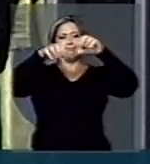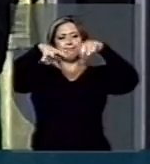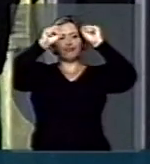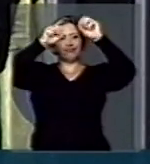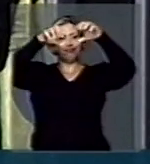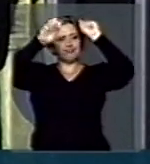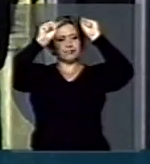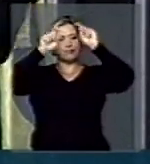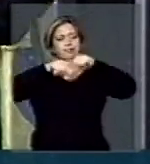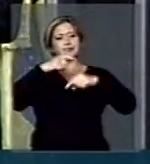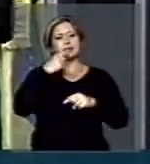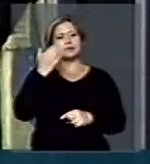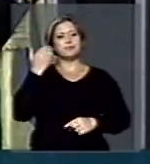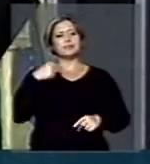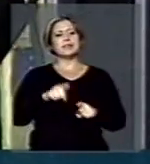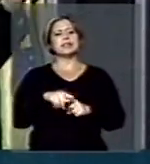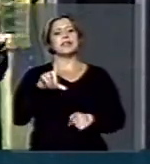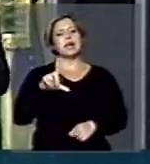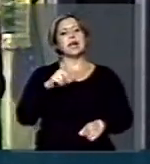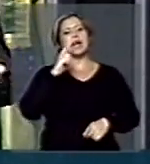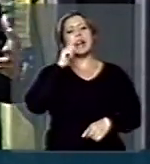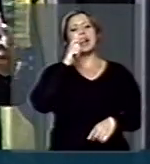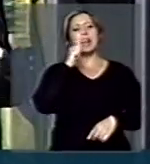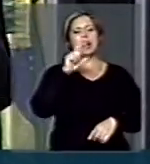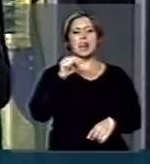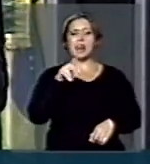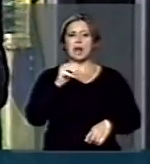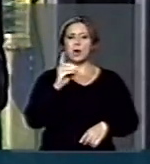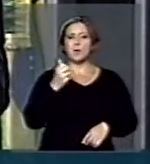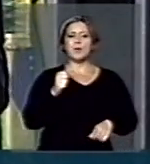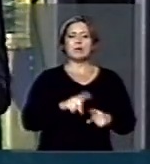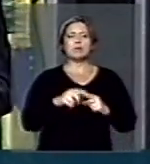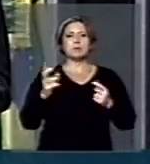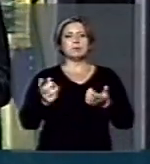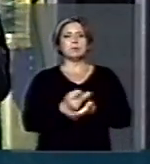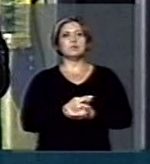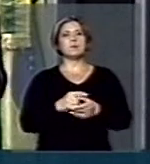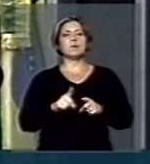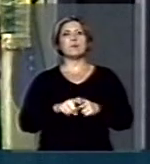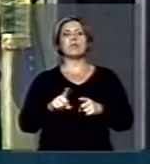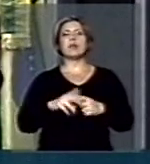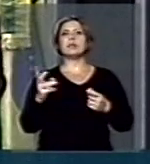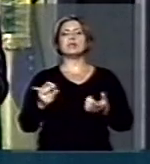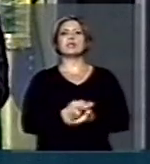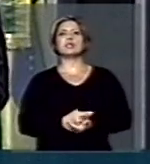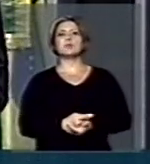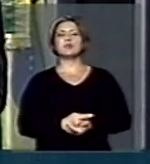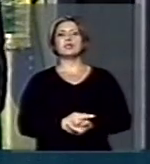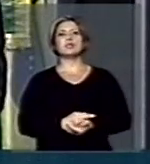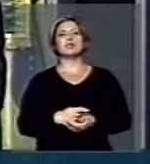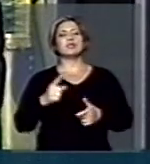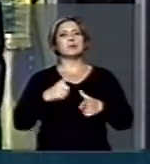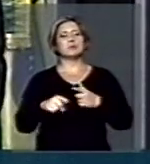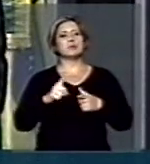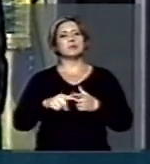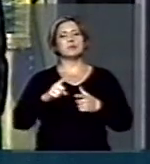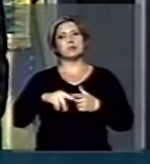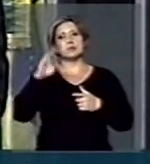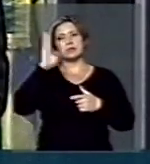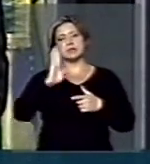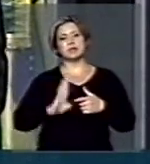este último final de semana foi em Alagoas. Então, infelizmente, o quadro de deterioração na